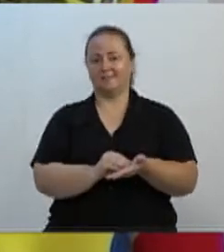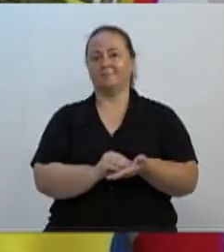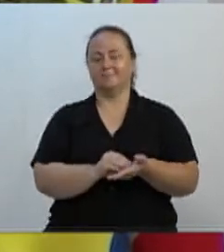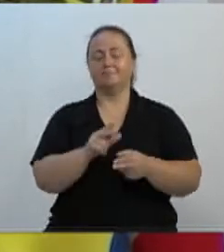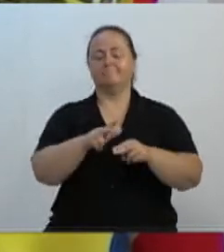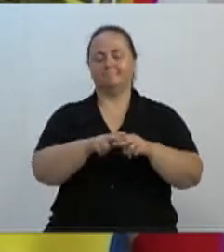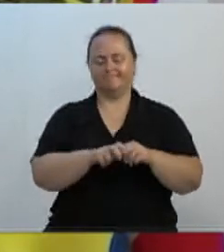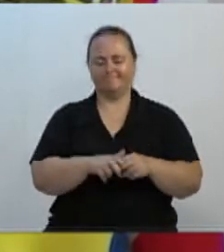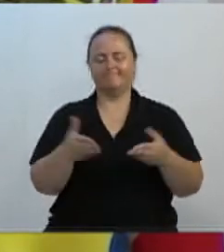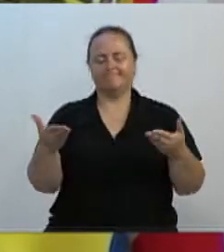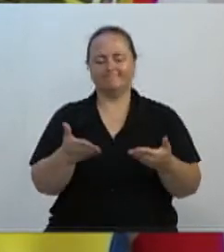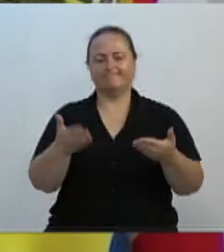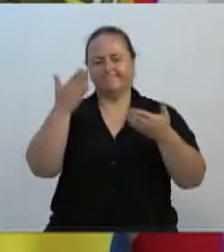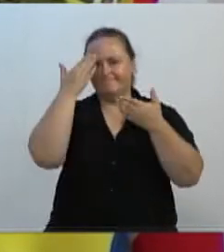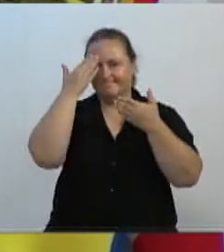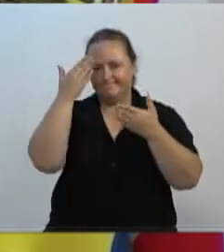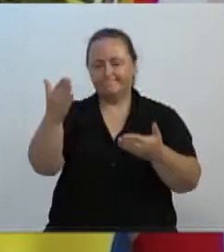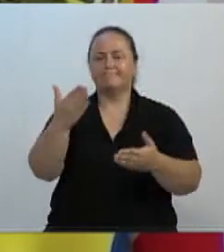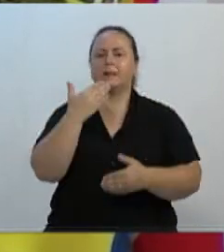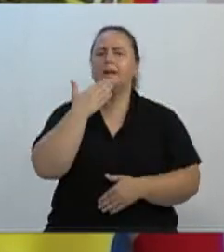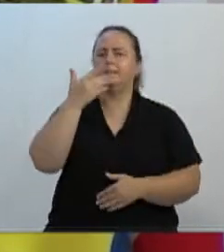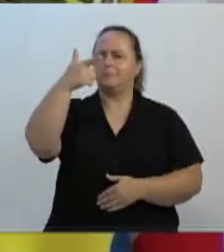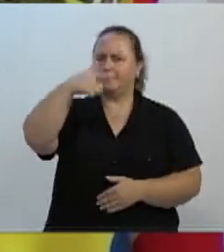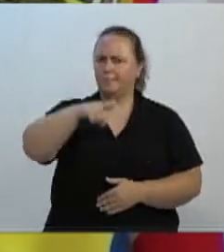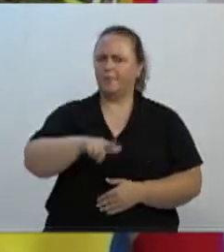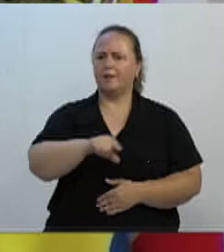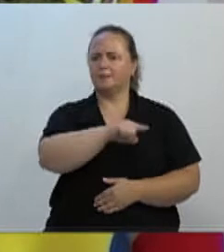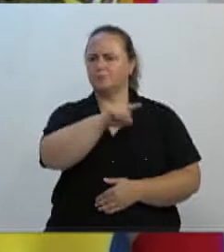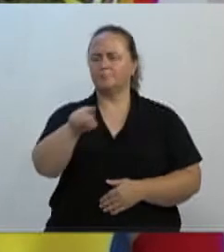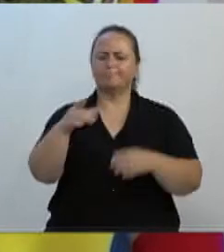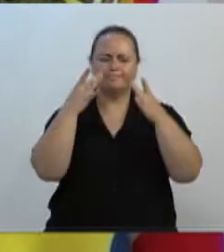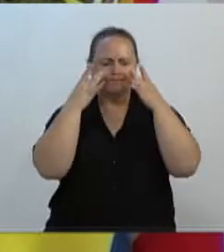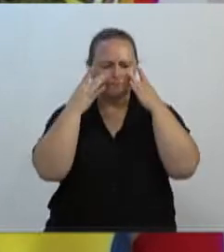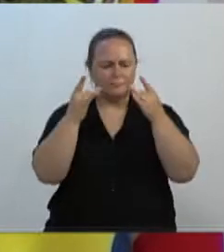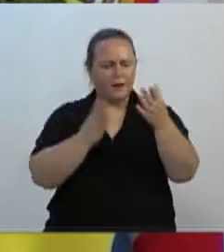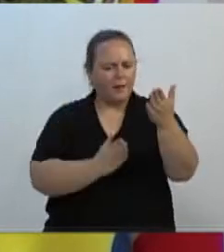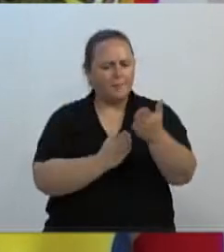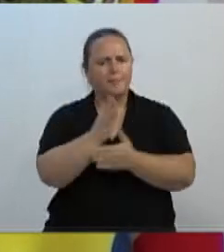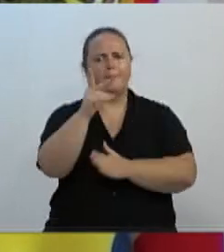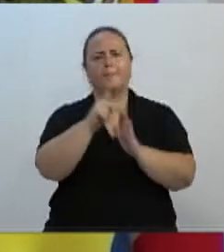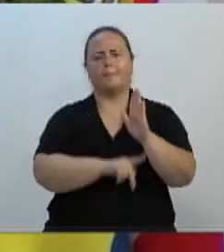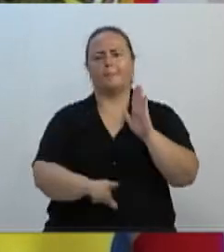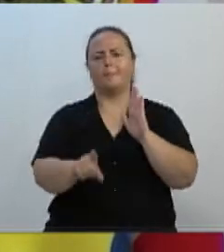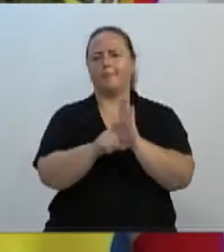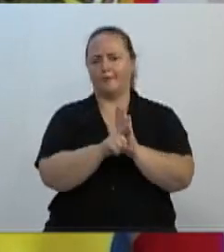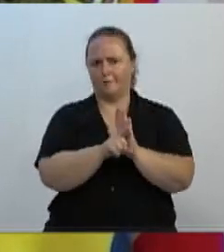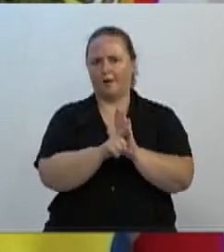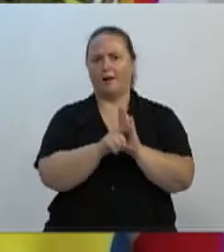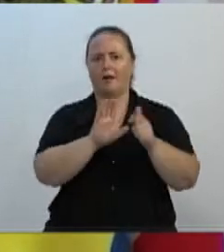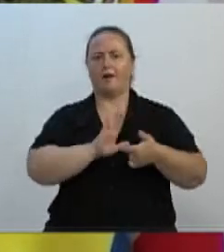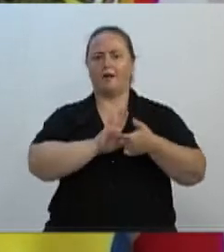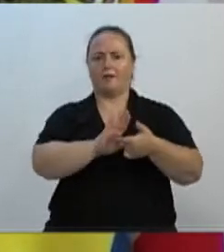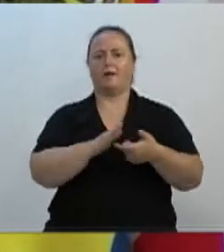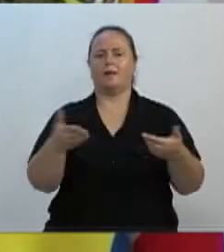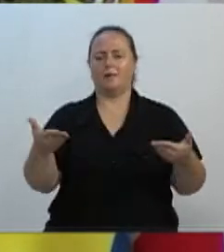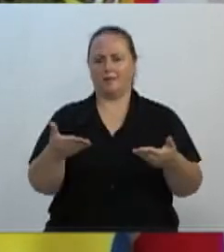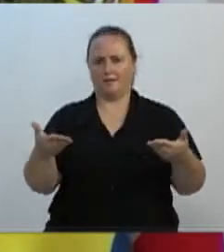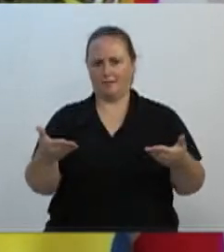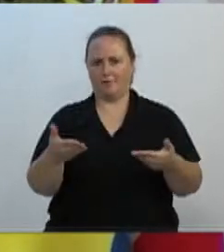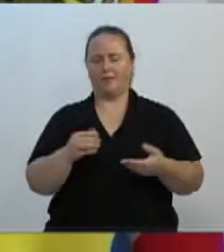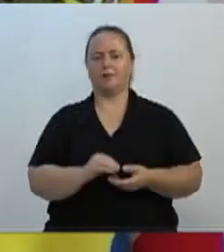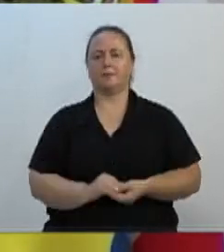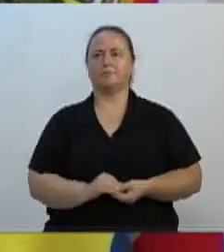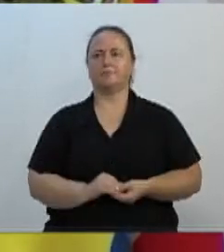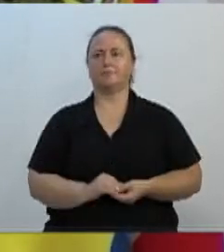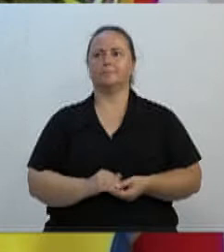todos e reitero o pedido aos senhores vereadores para a aprovação do projeto de lei por nós apresentado. Faço aqui